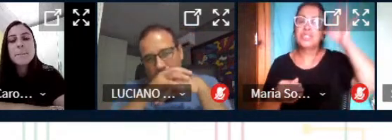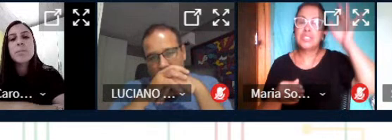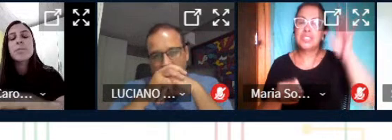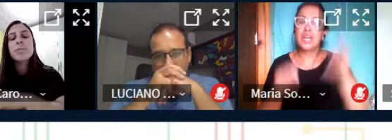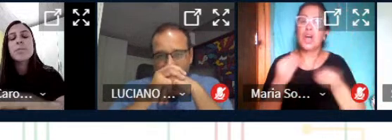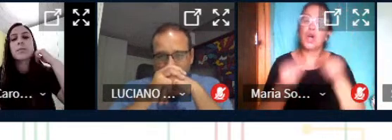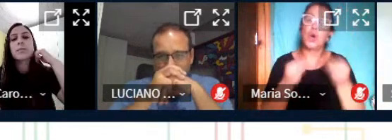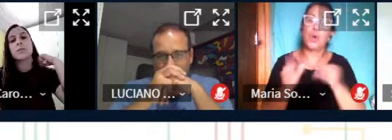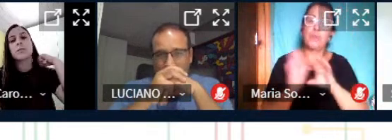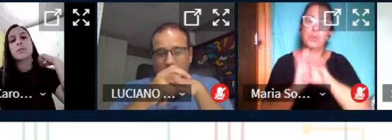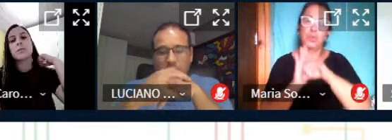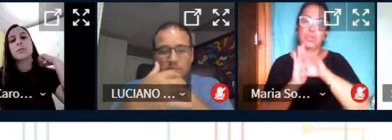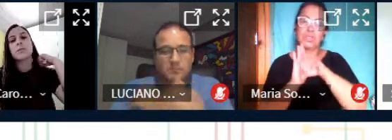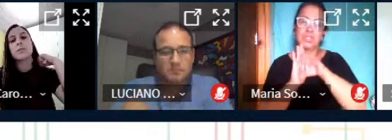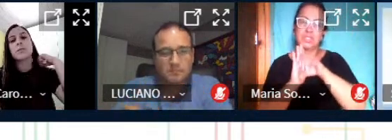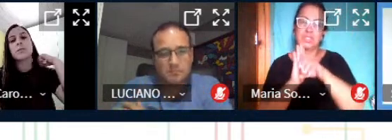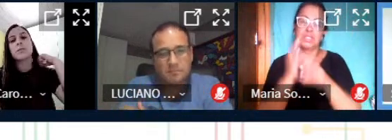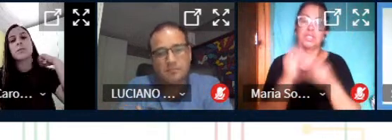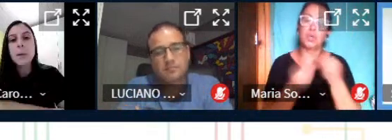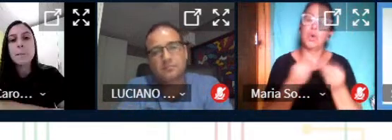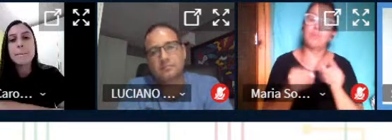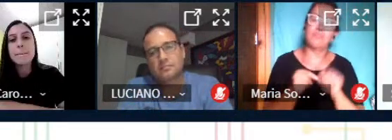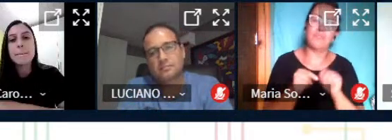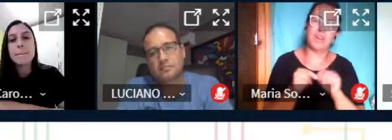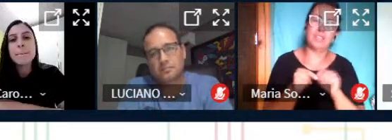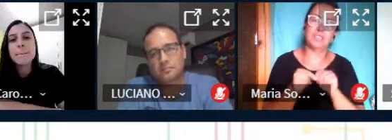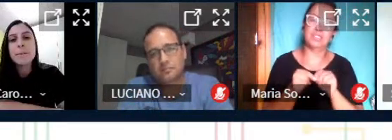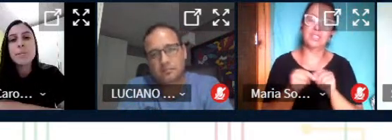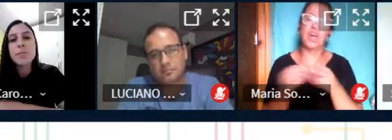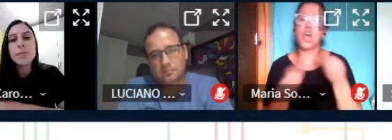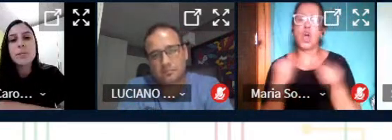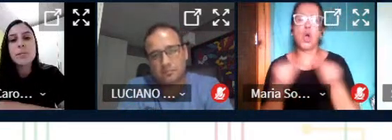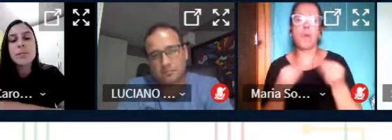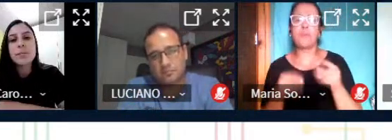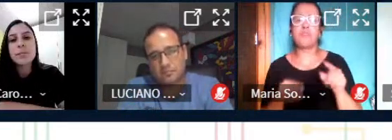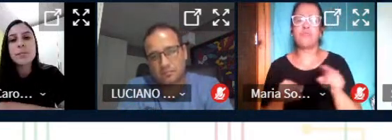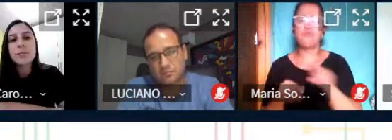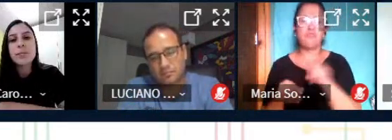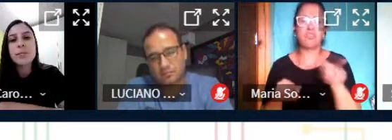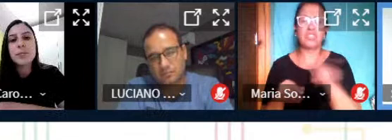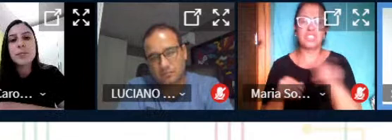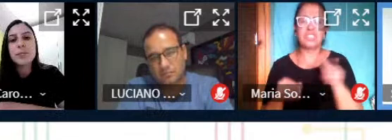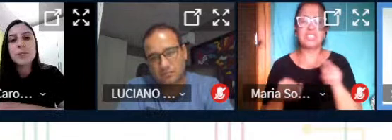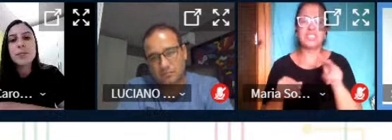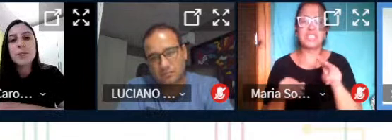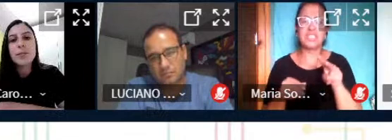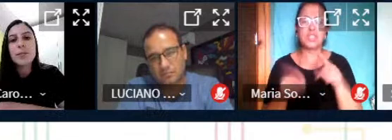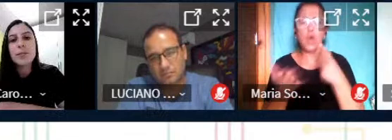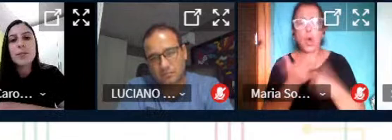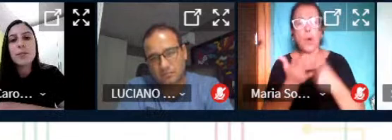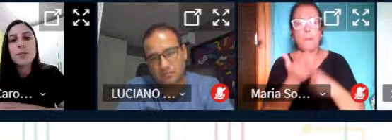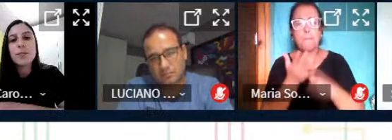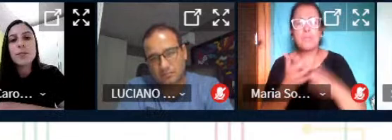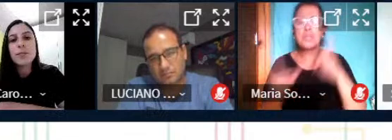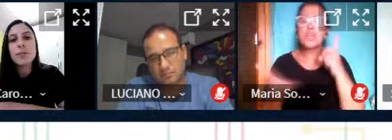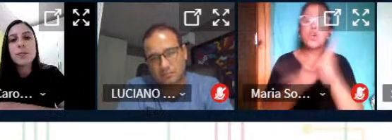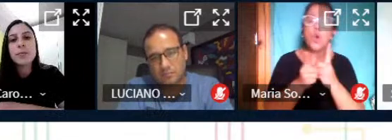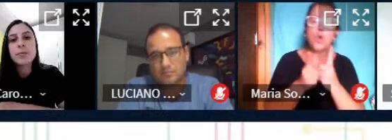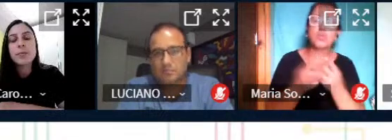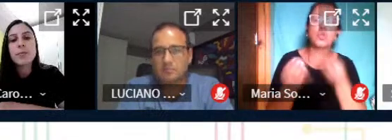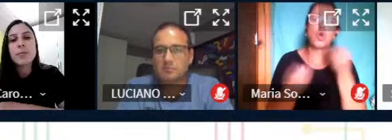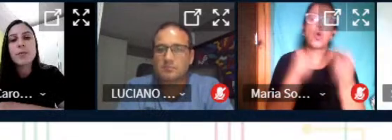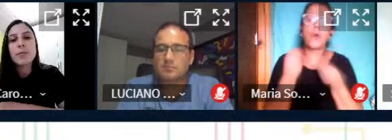os conceitos como as coisas podem ser feitas como é que vocês conduzem os encontros para discutir isso como é que é um